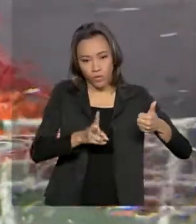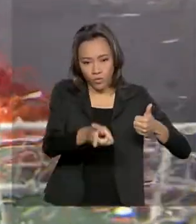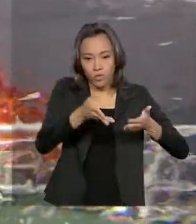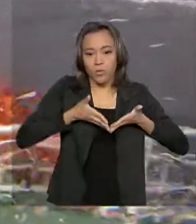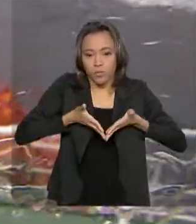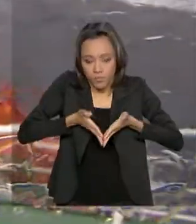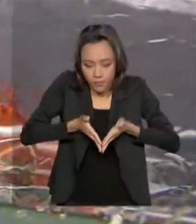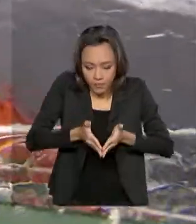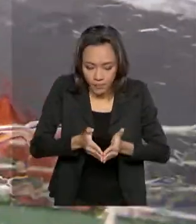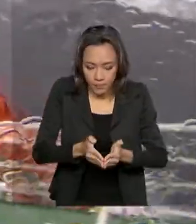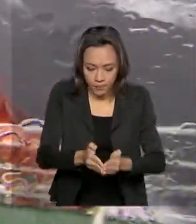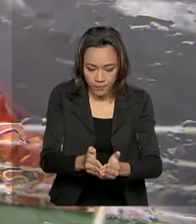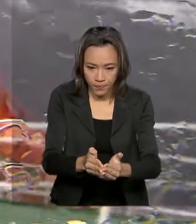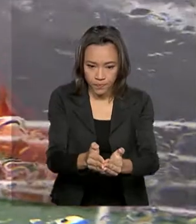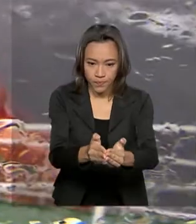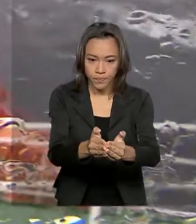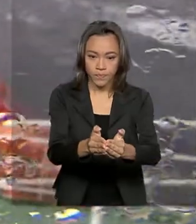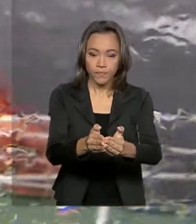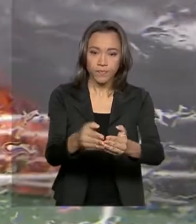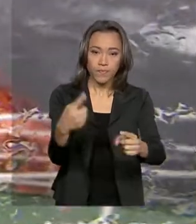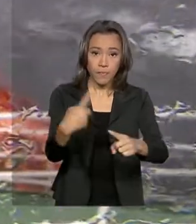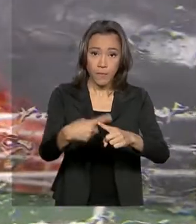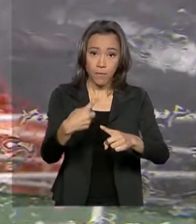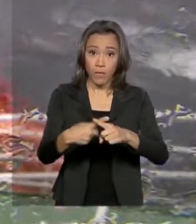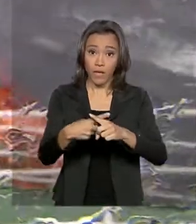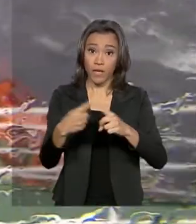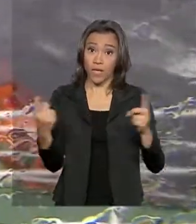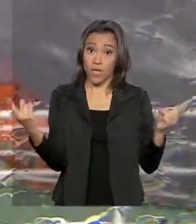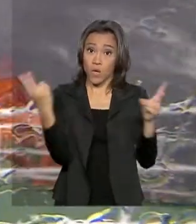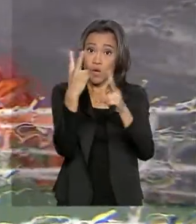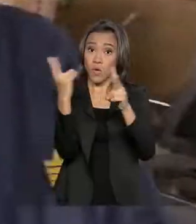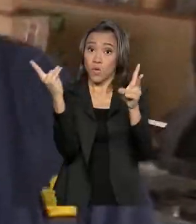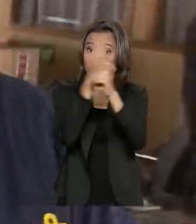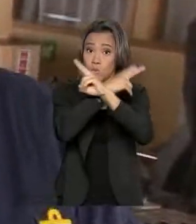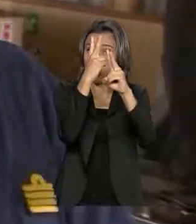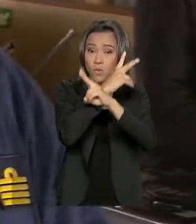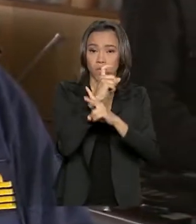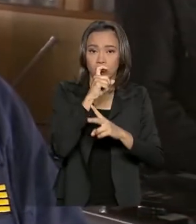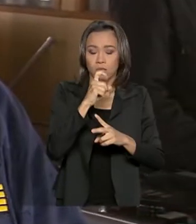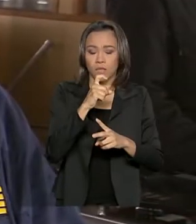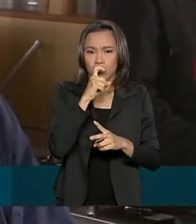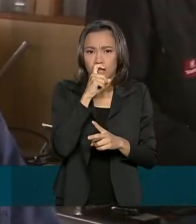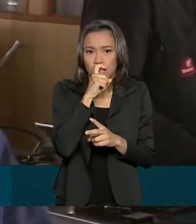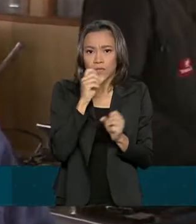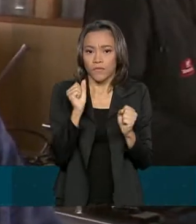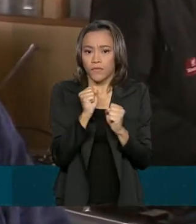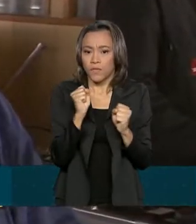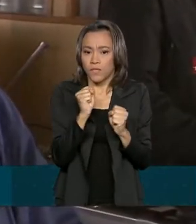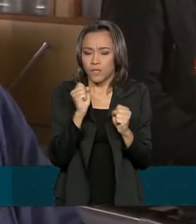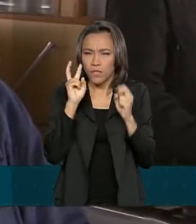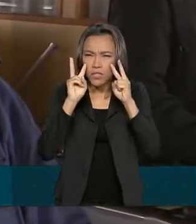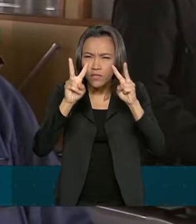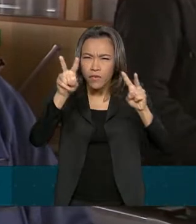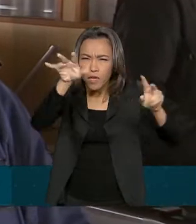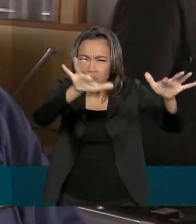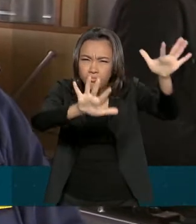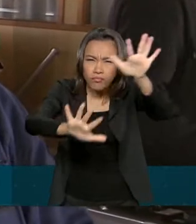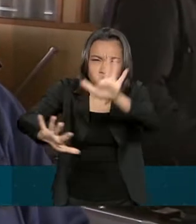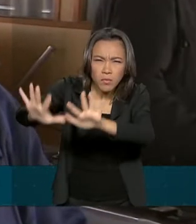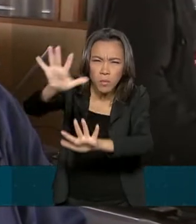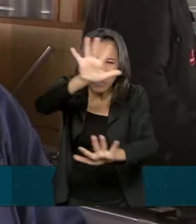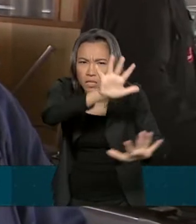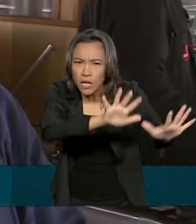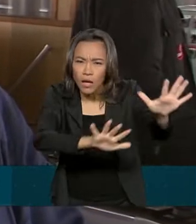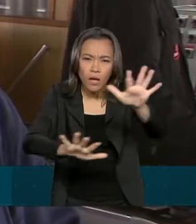no Drake. A frente fria acabou de passar, o centro de baixa. A gente está vendo essa nebulosidade aqui agora